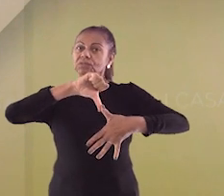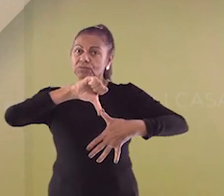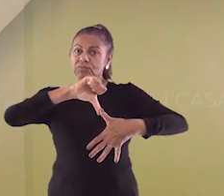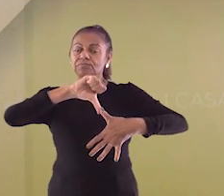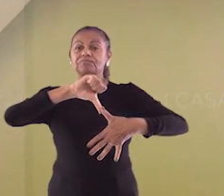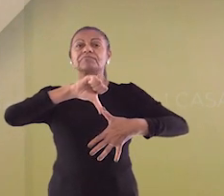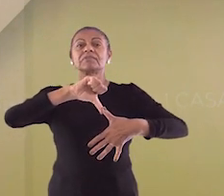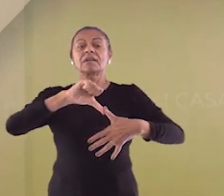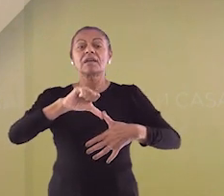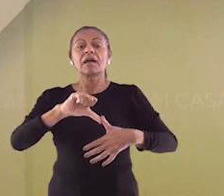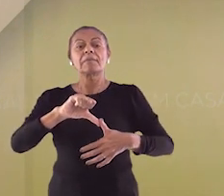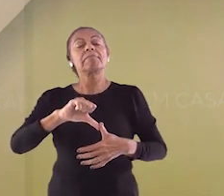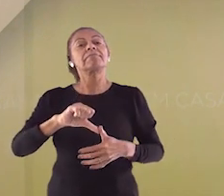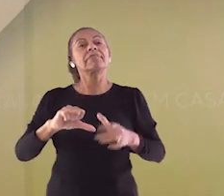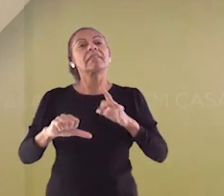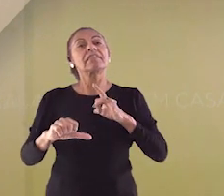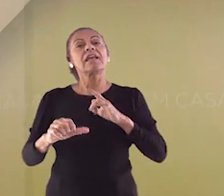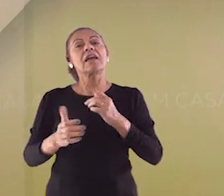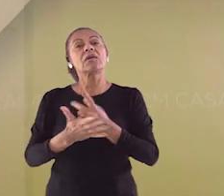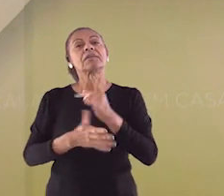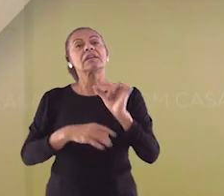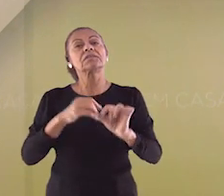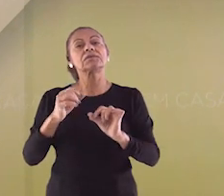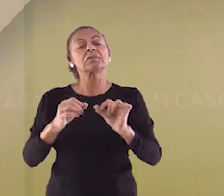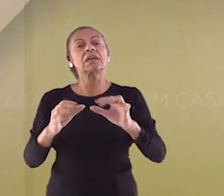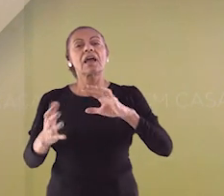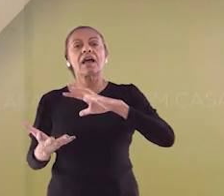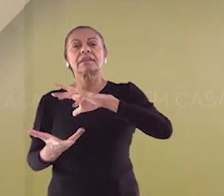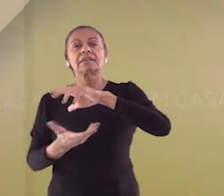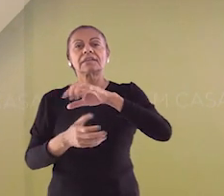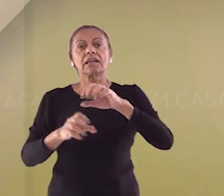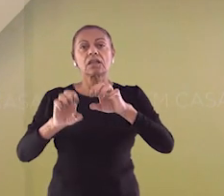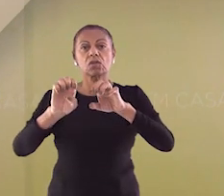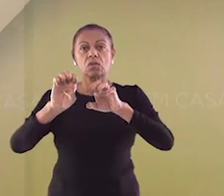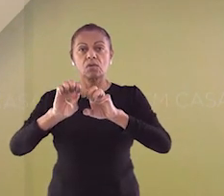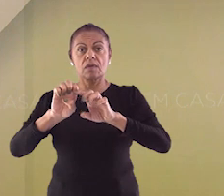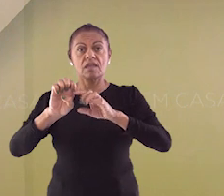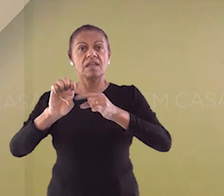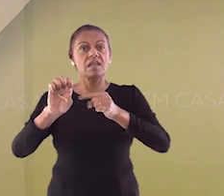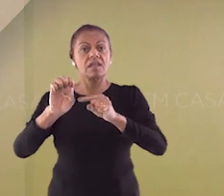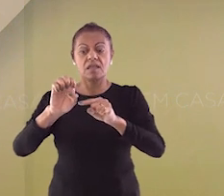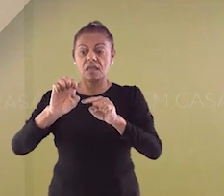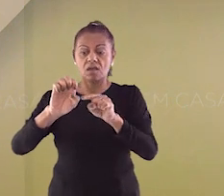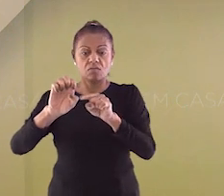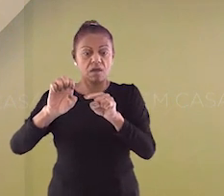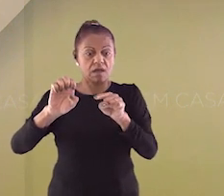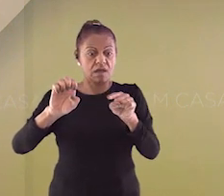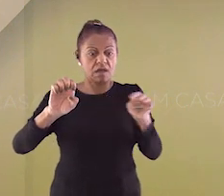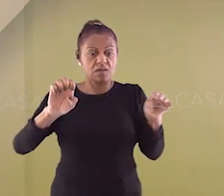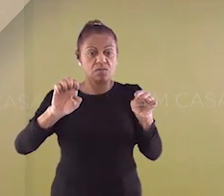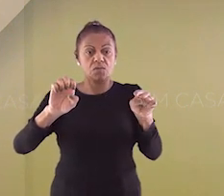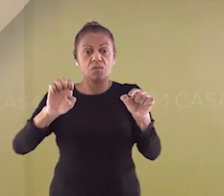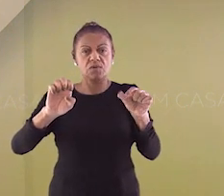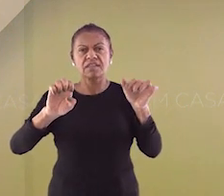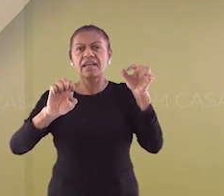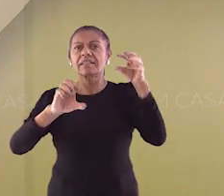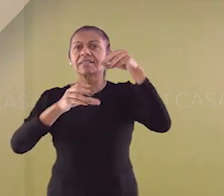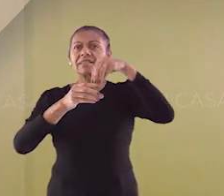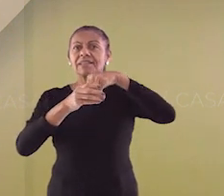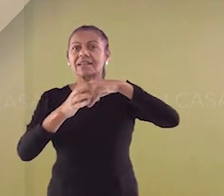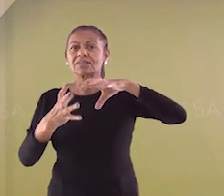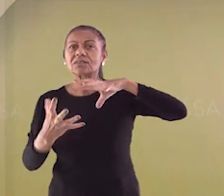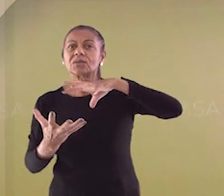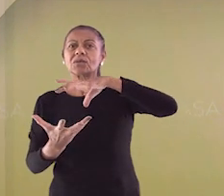Essa divisão, ela ocorre pela linha imaginária chamada linha do Equador, que está localizada na parte central do globo